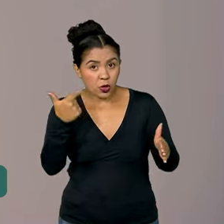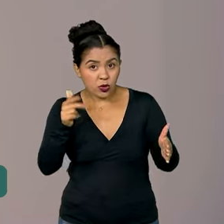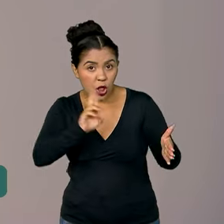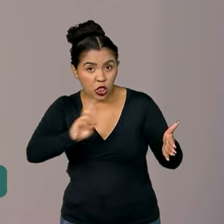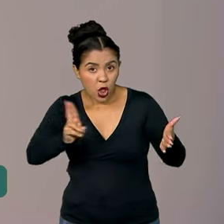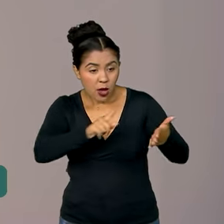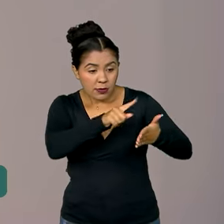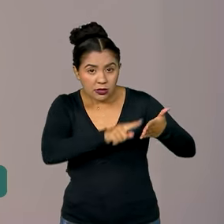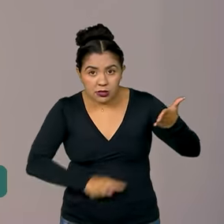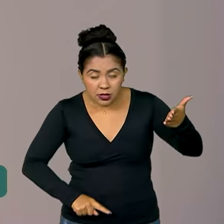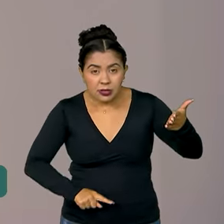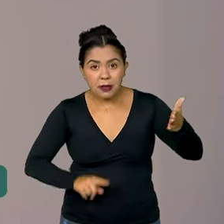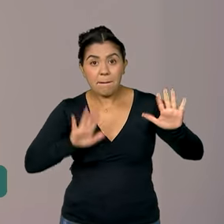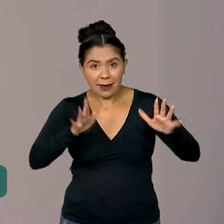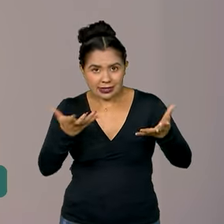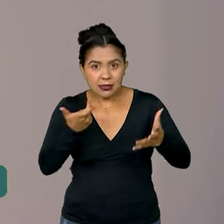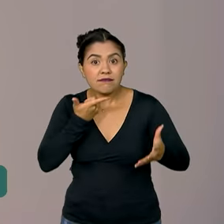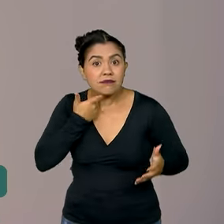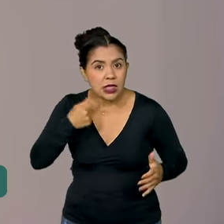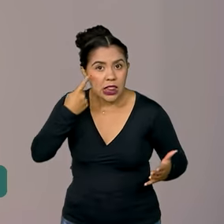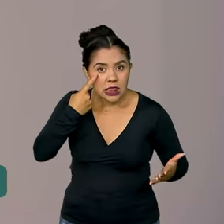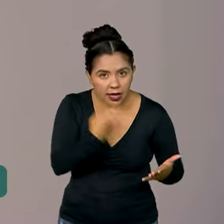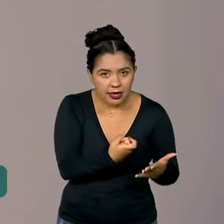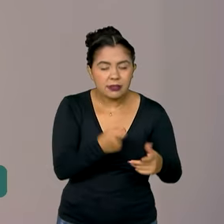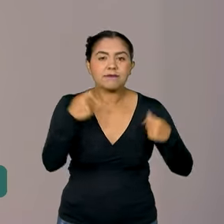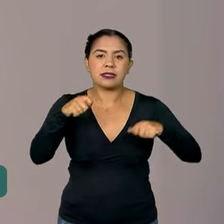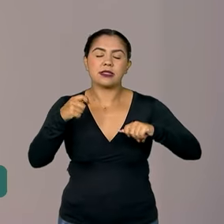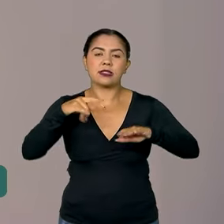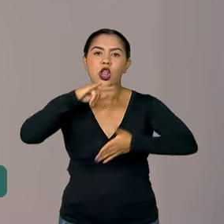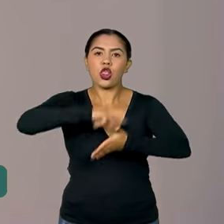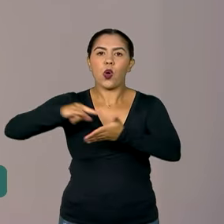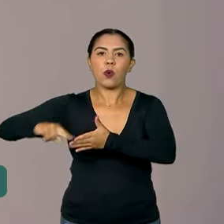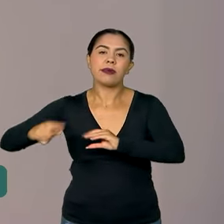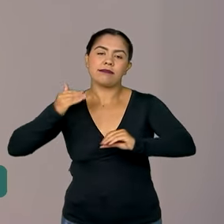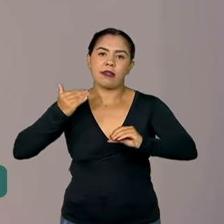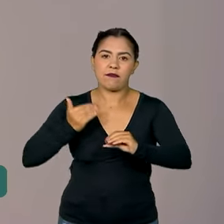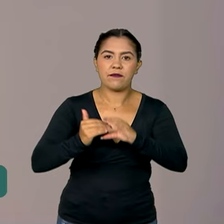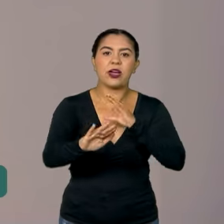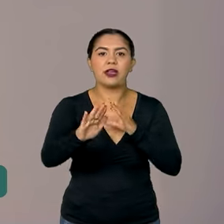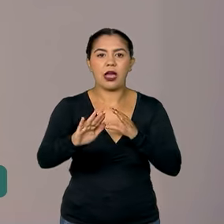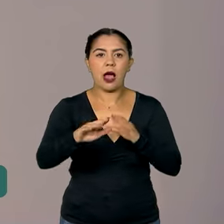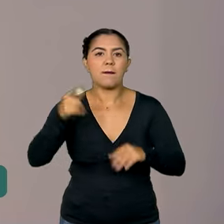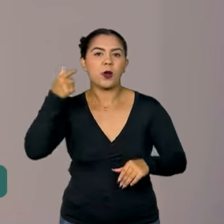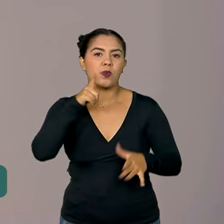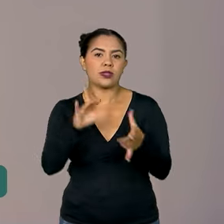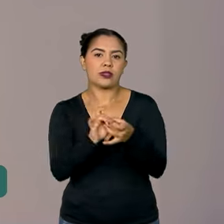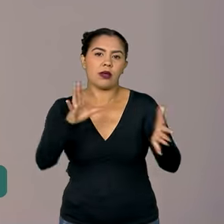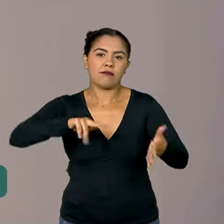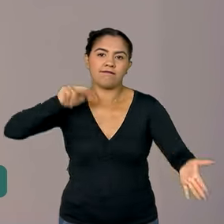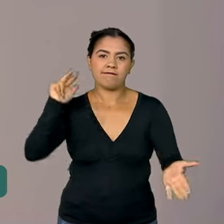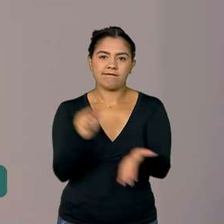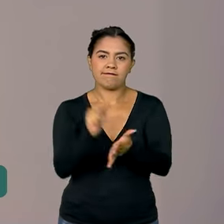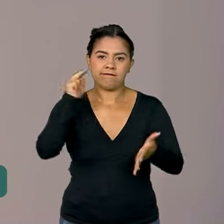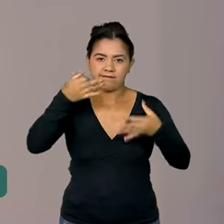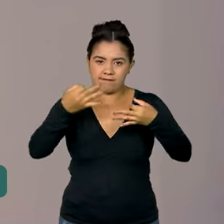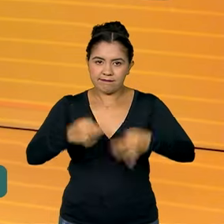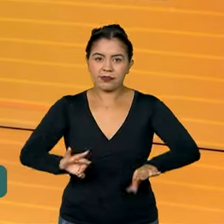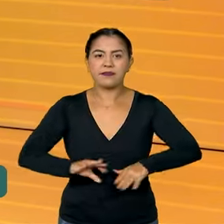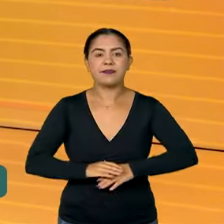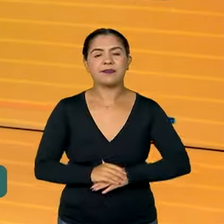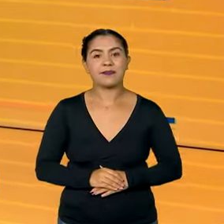querem atuar no mercado, precisam enviar a documentação necessária para obter uma autorização definitiva.